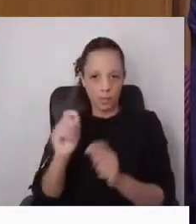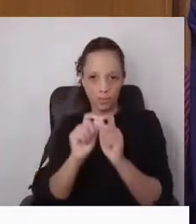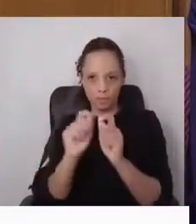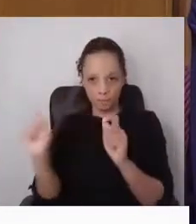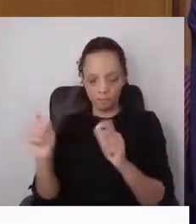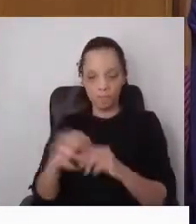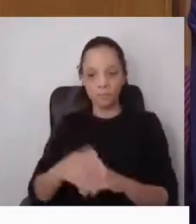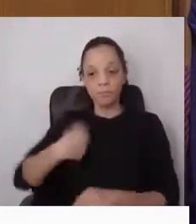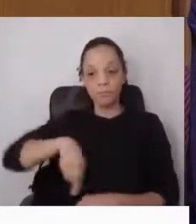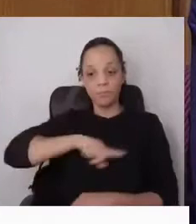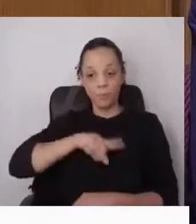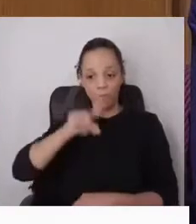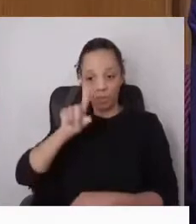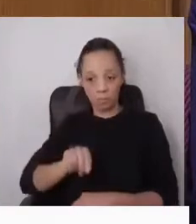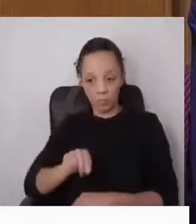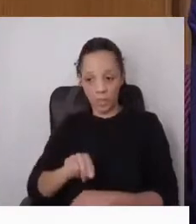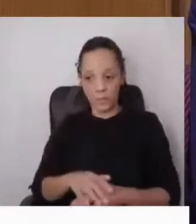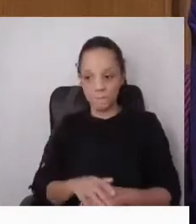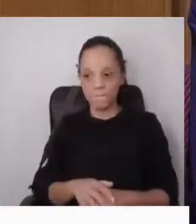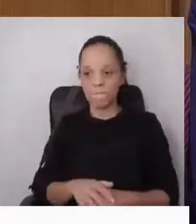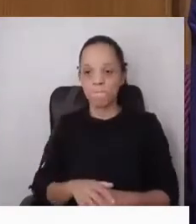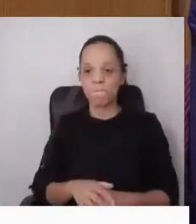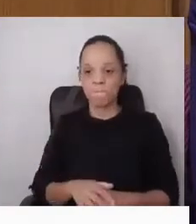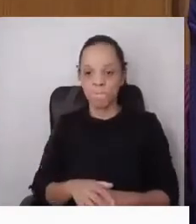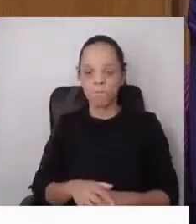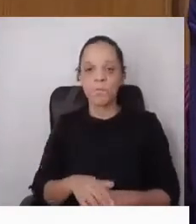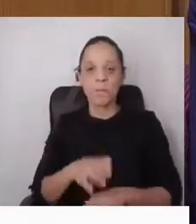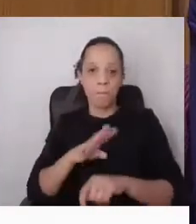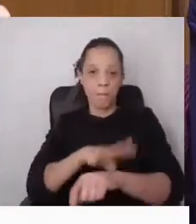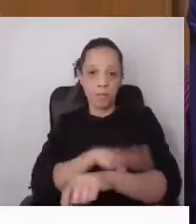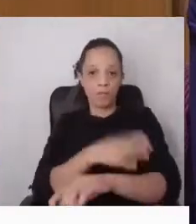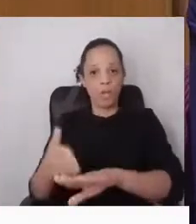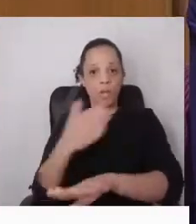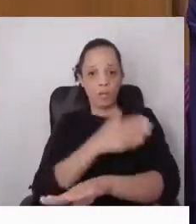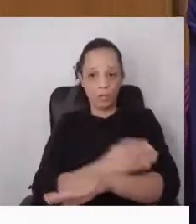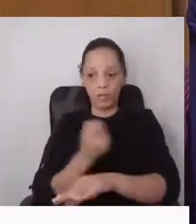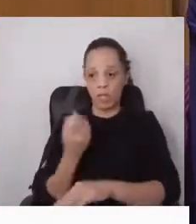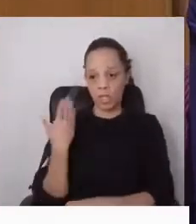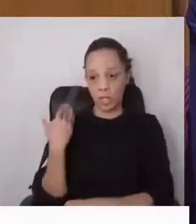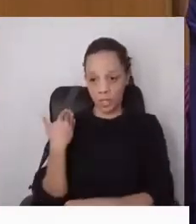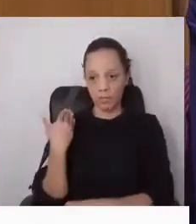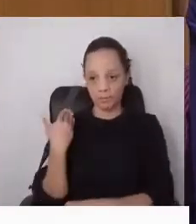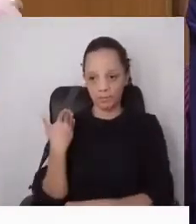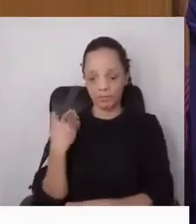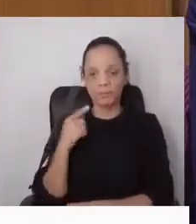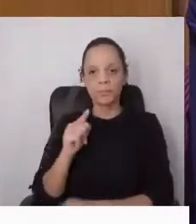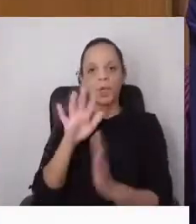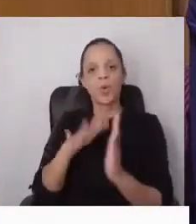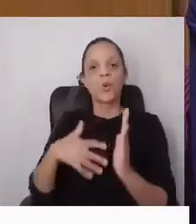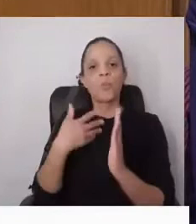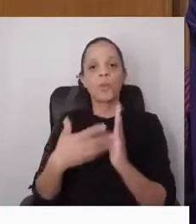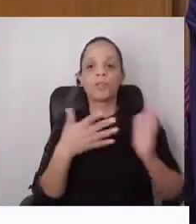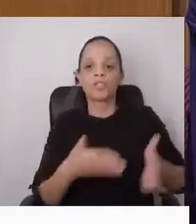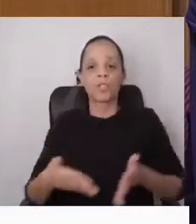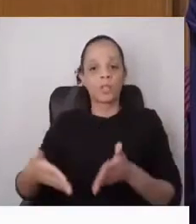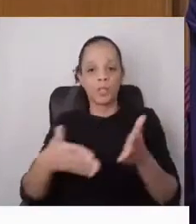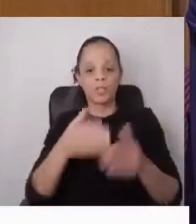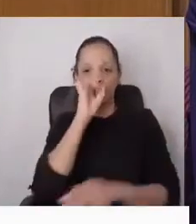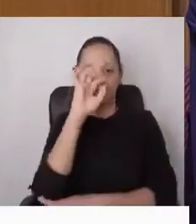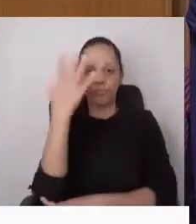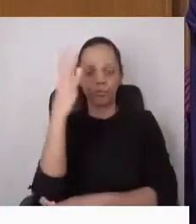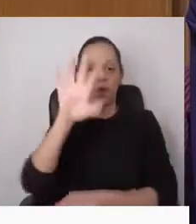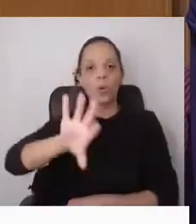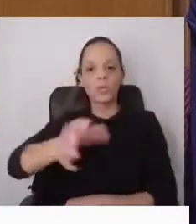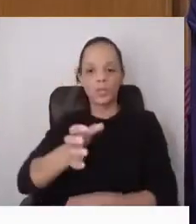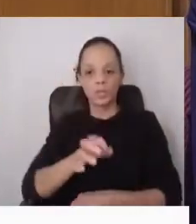inclusivamente, em mandatos anteriores recentes, o Plano Estratégico de Arborização do Conselho